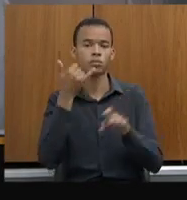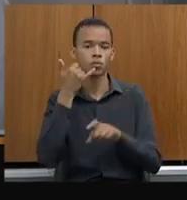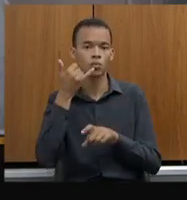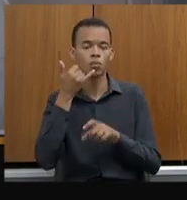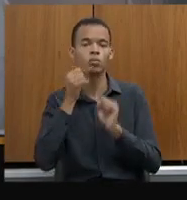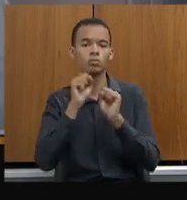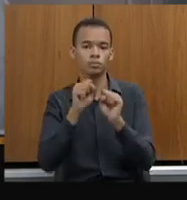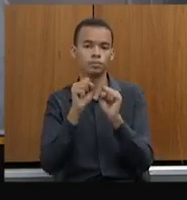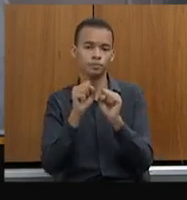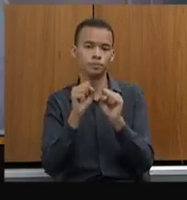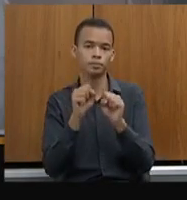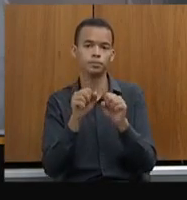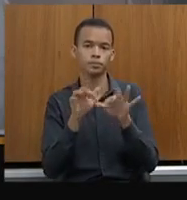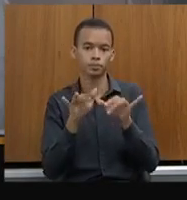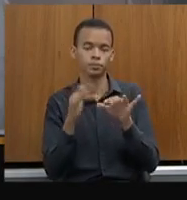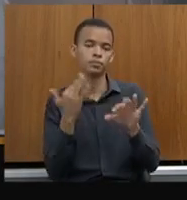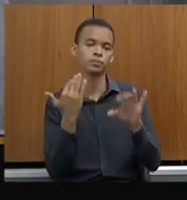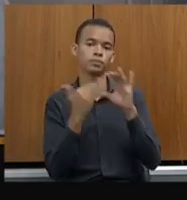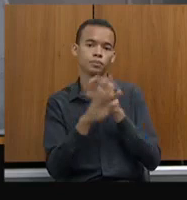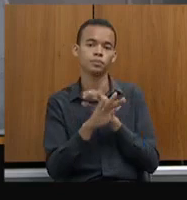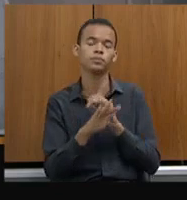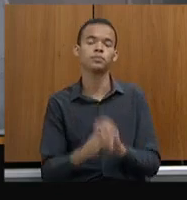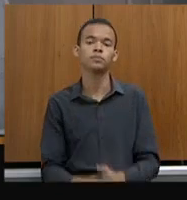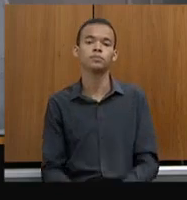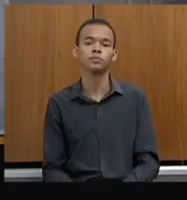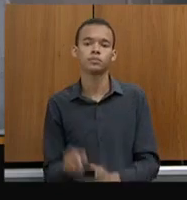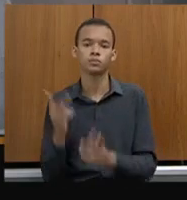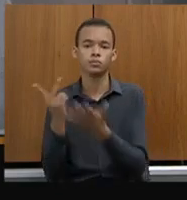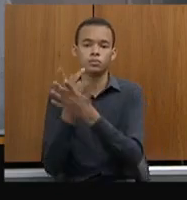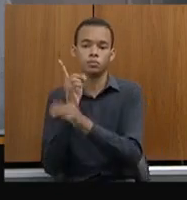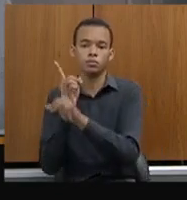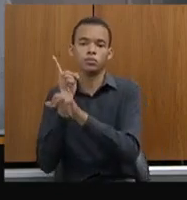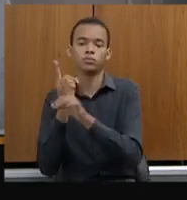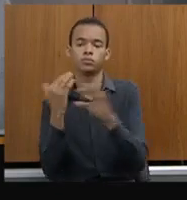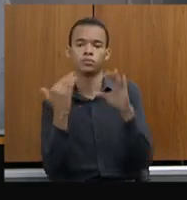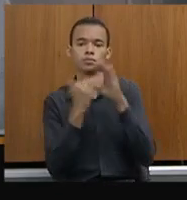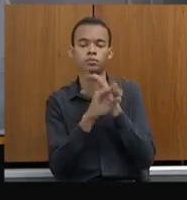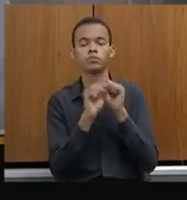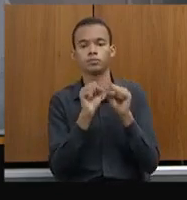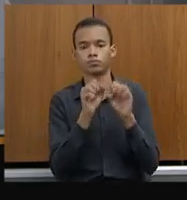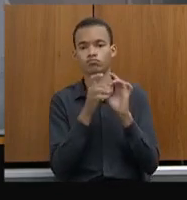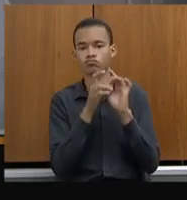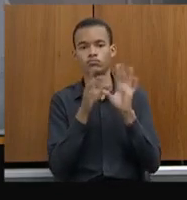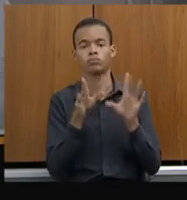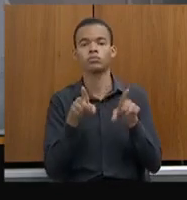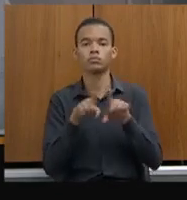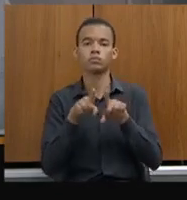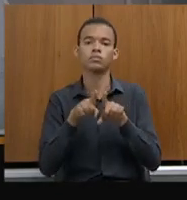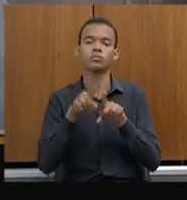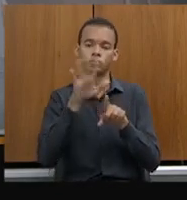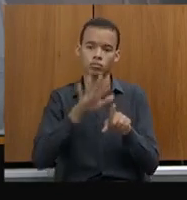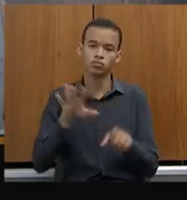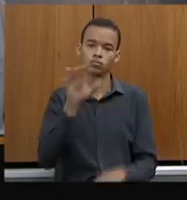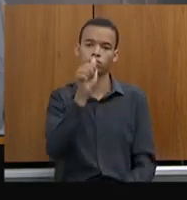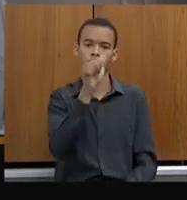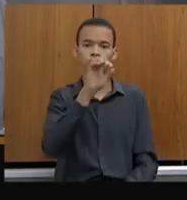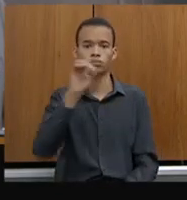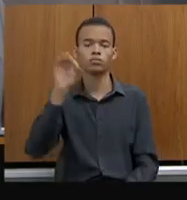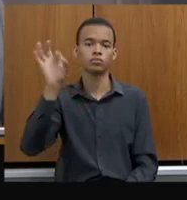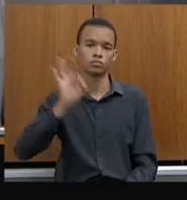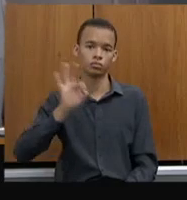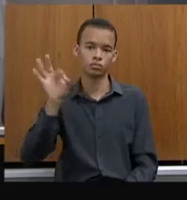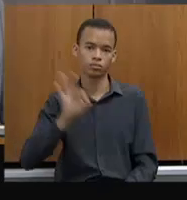feito de forma eletrônica, direta, em 100% também do Estado. Estamos com